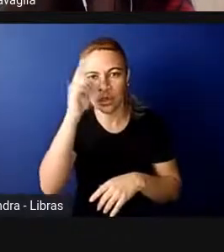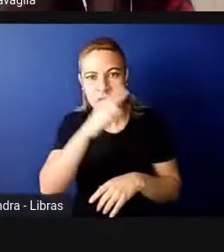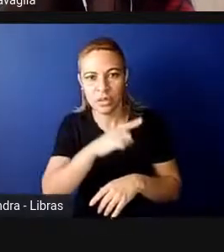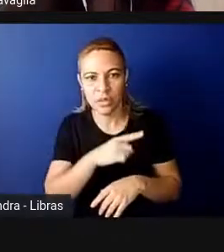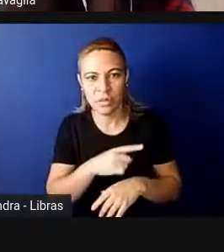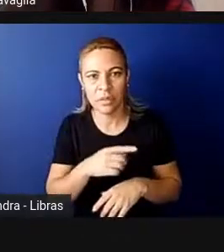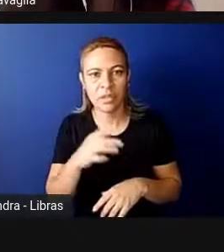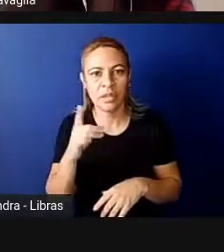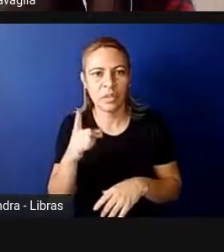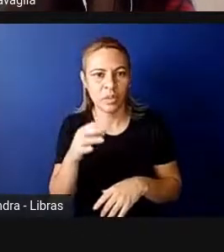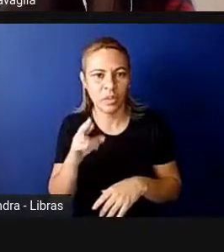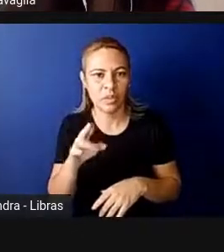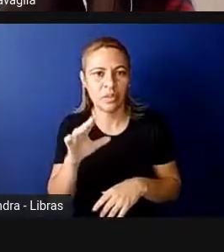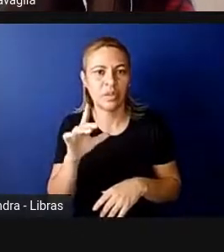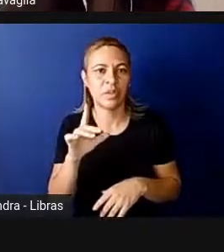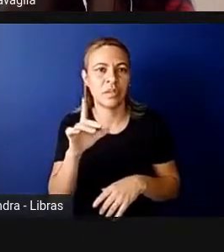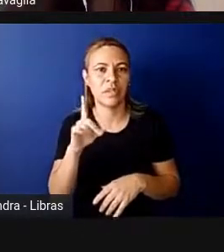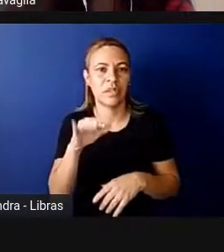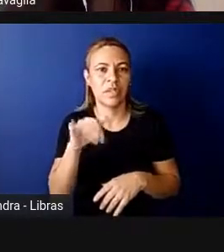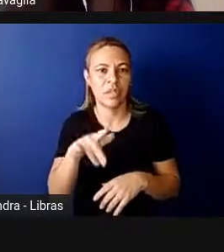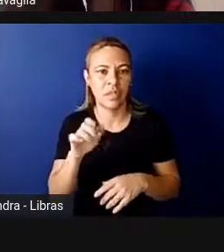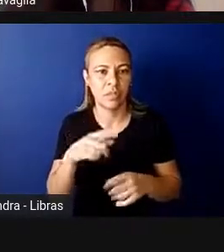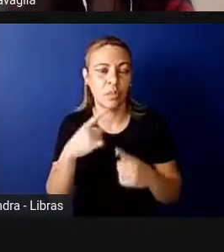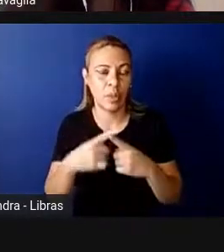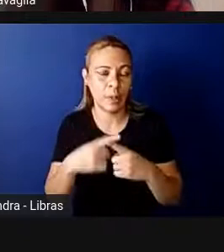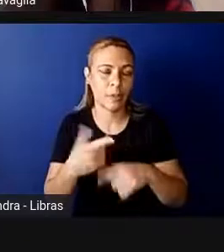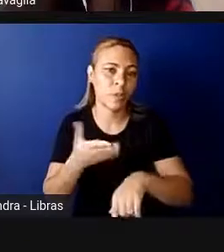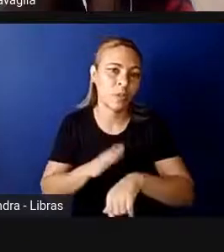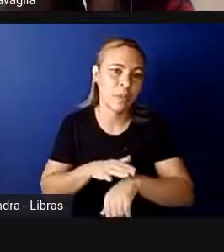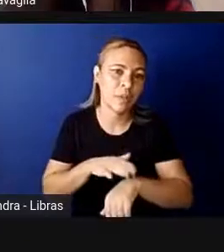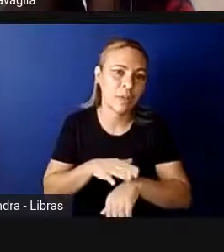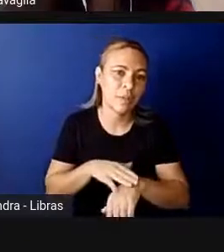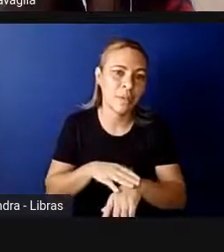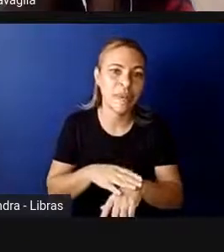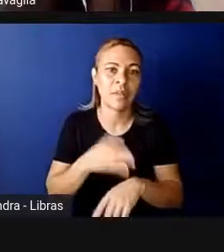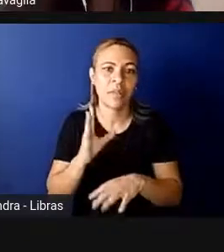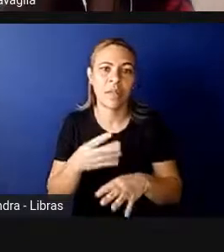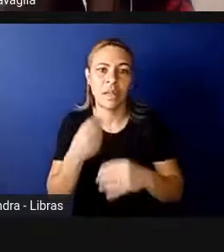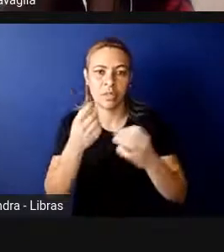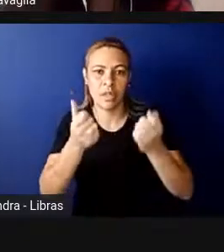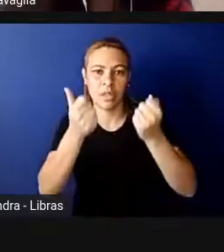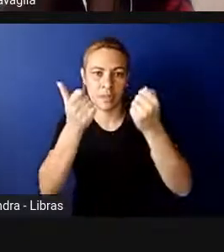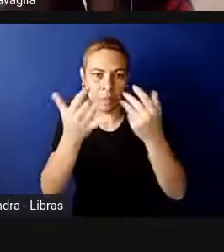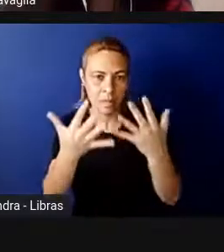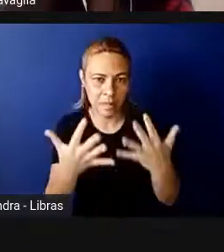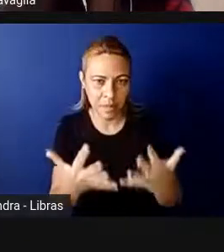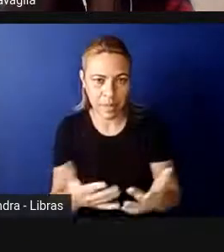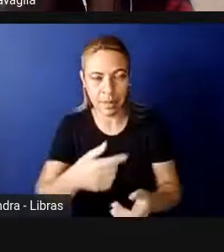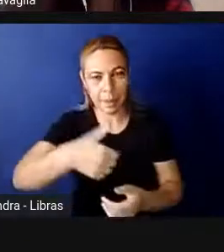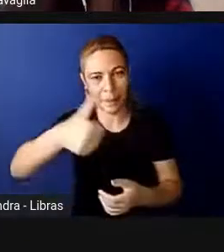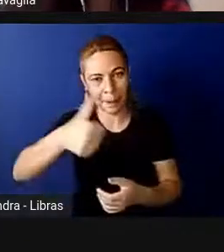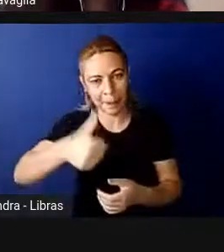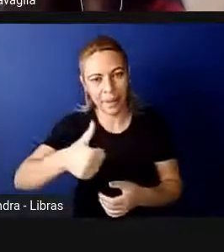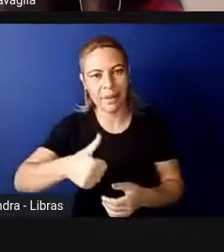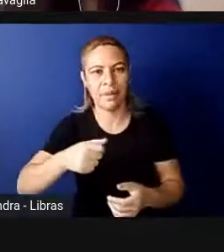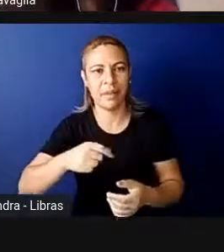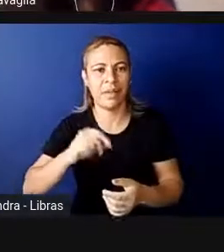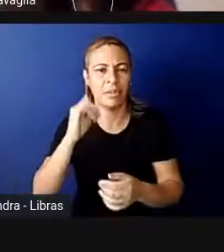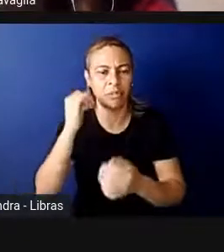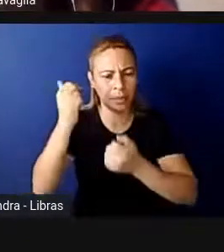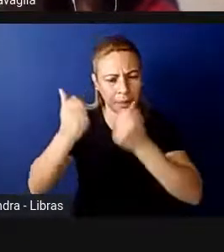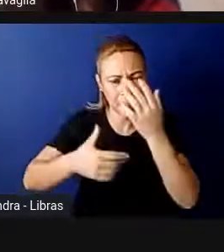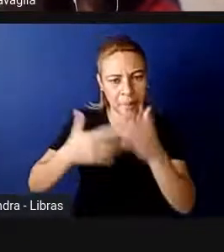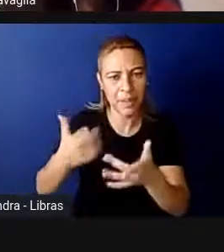prosseguir em relação ao tempo, talvez a gente pudesse te dar a palavra, você faria as suas considerações finais, doutora Edilene, em seguida,